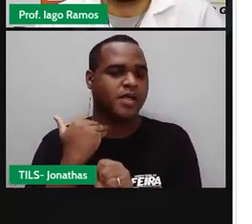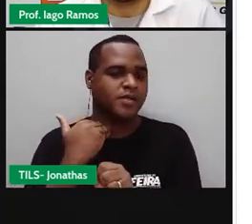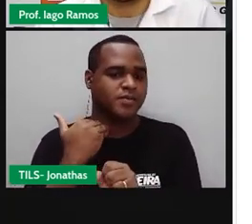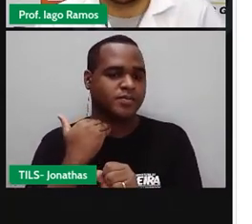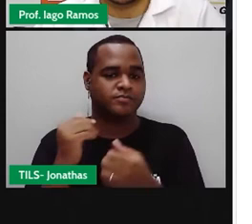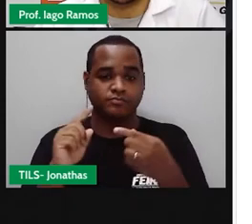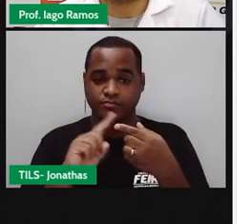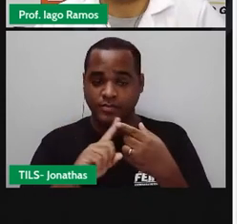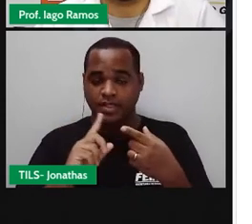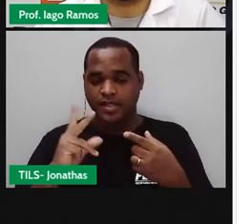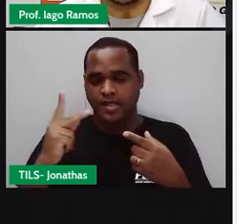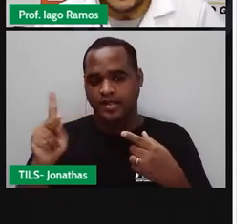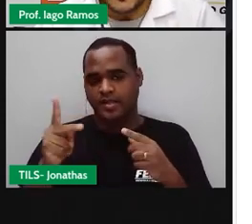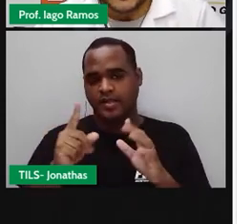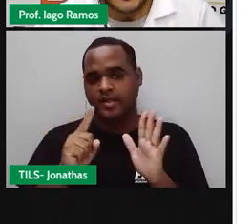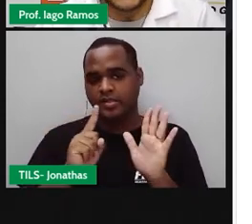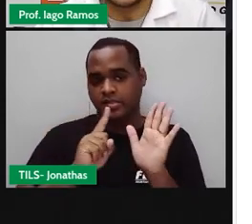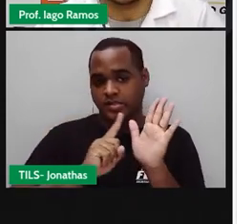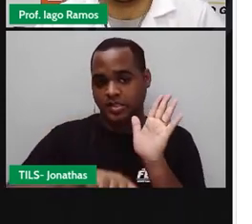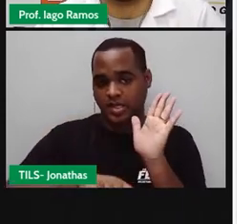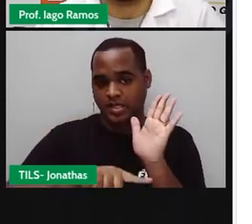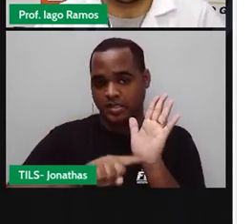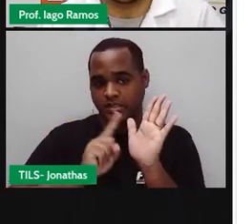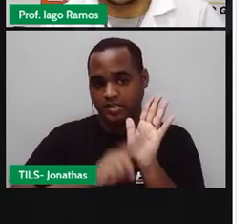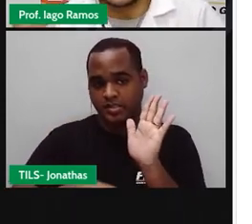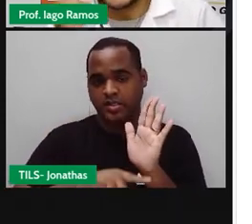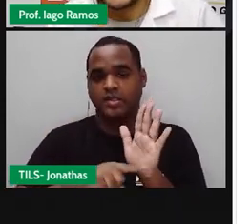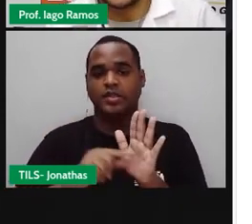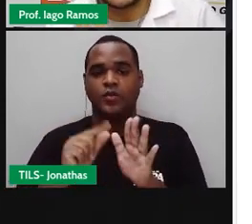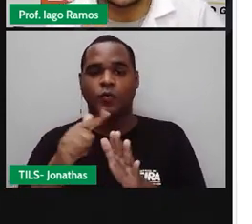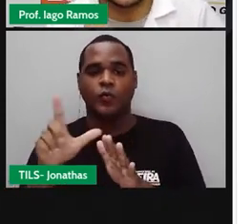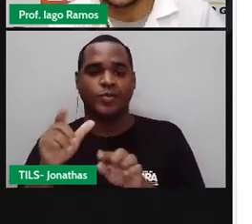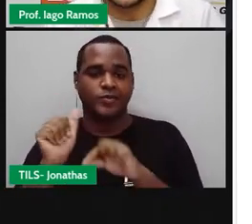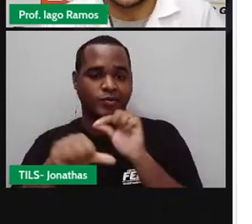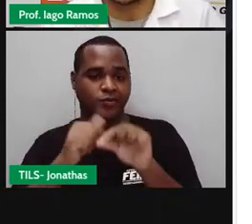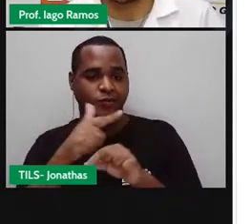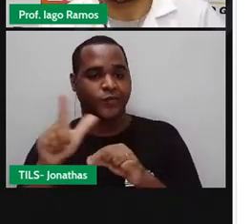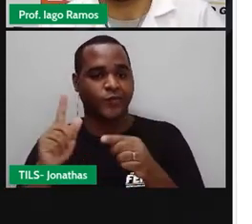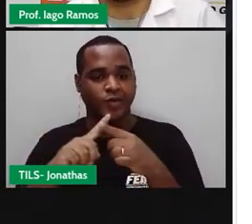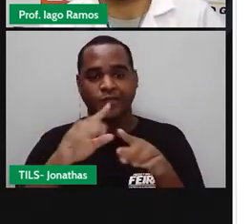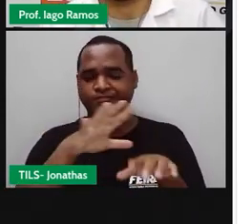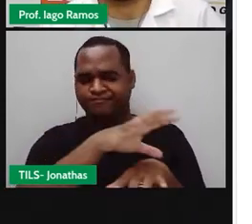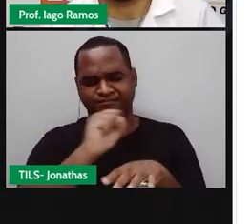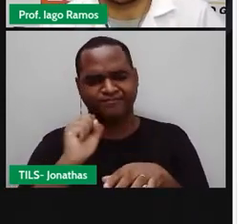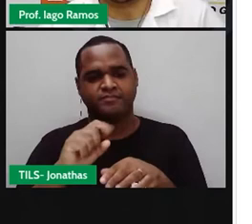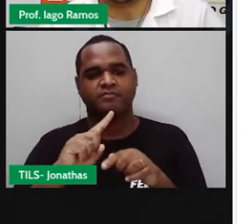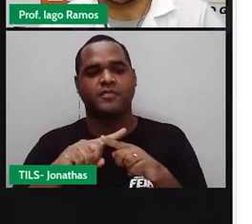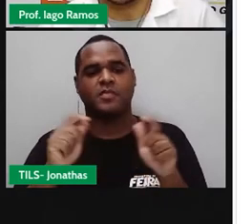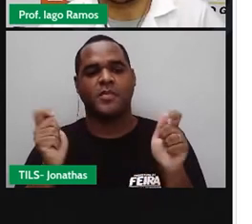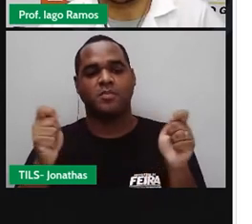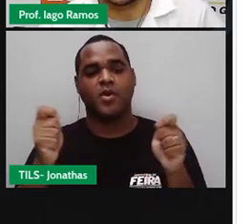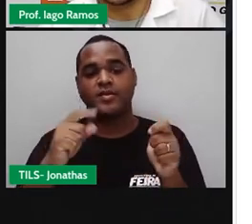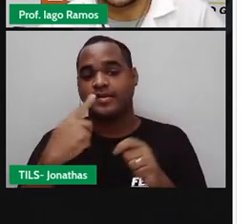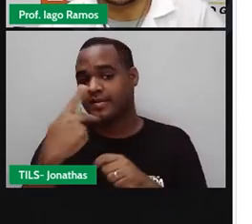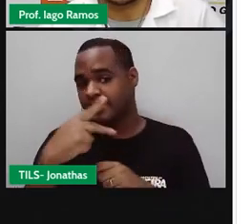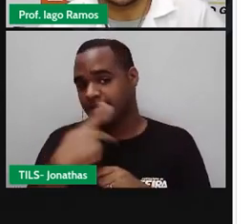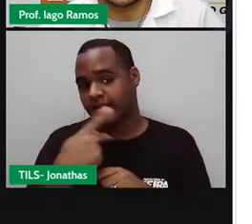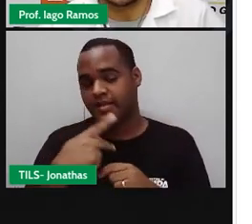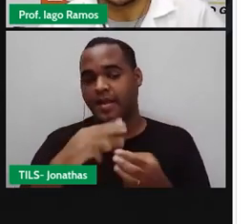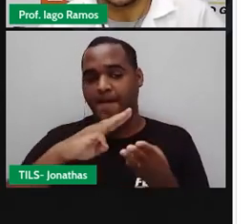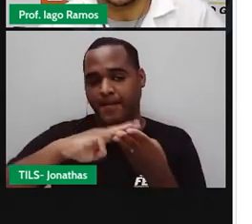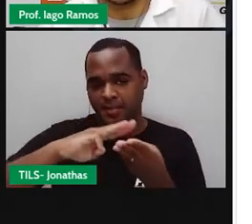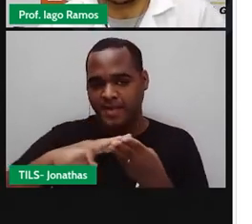É uma situação retirada. Trazida de um livro didático chamado Matemática, Realidade e